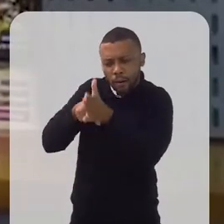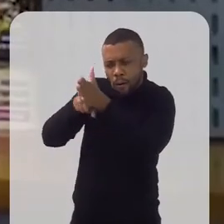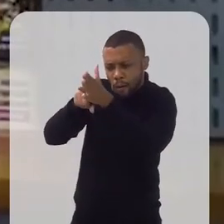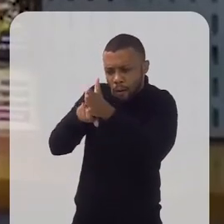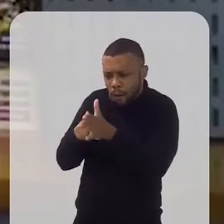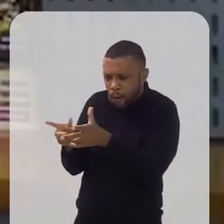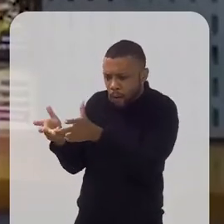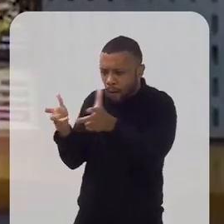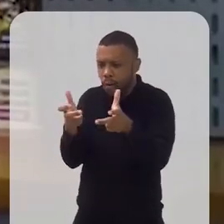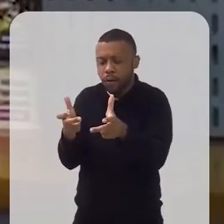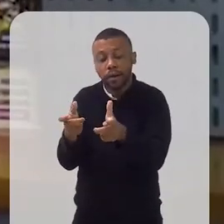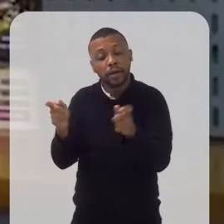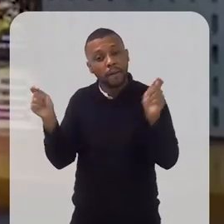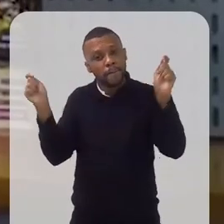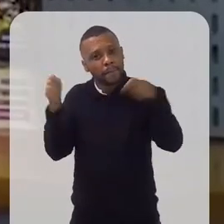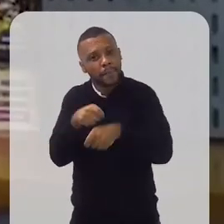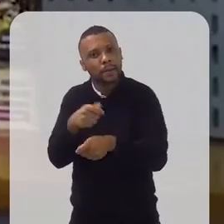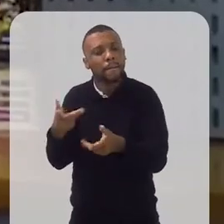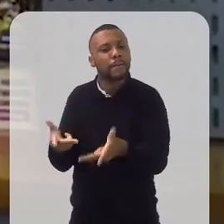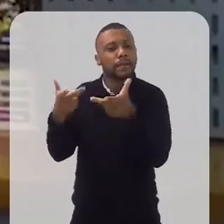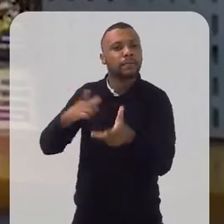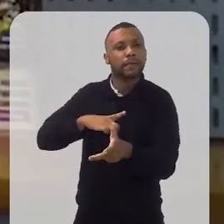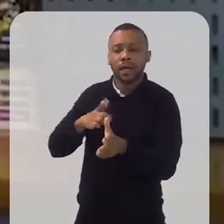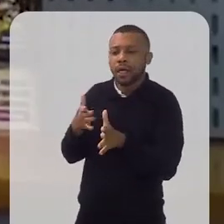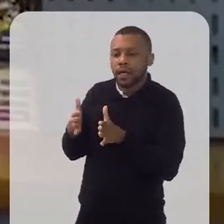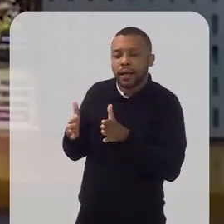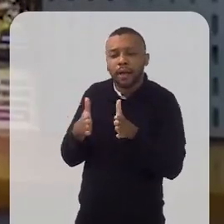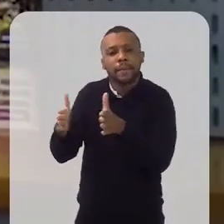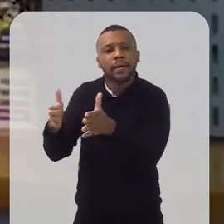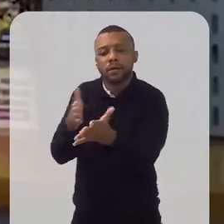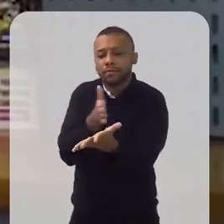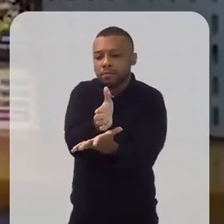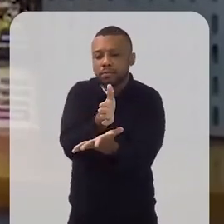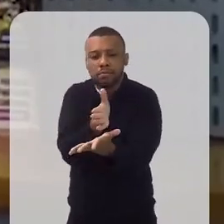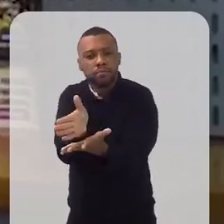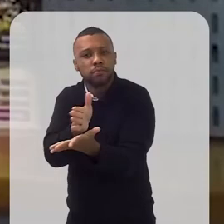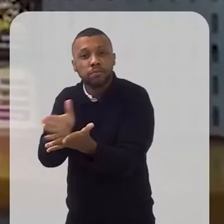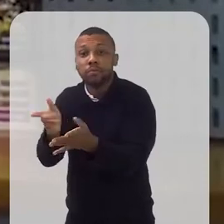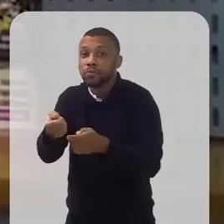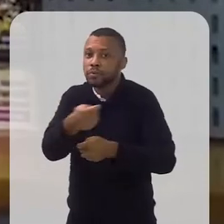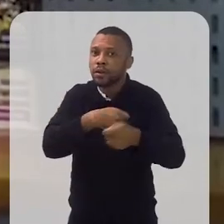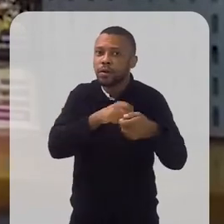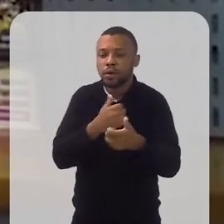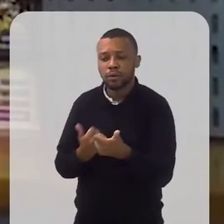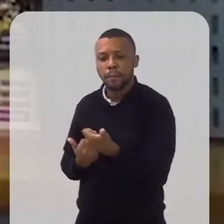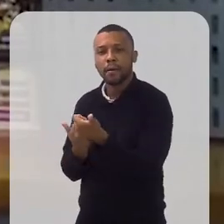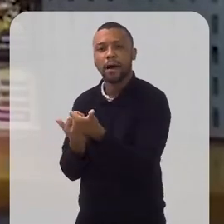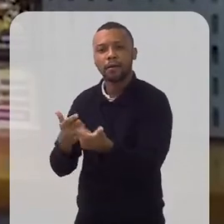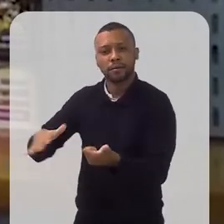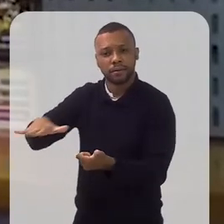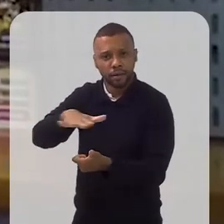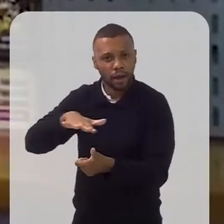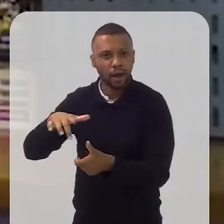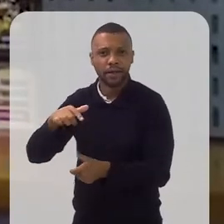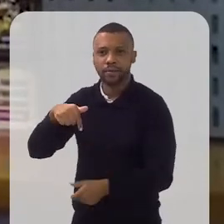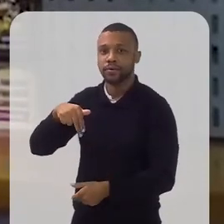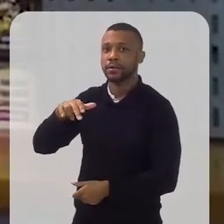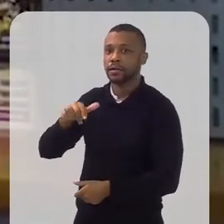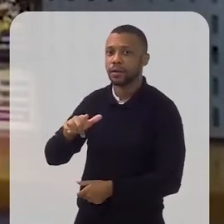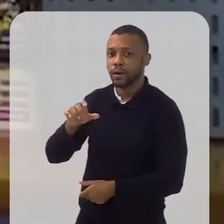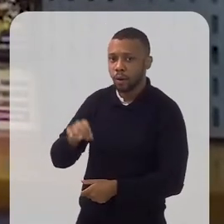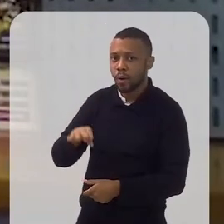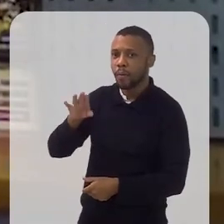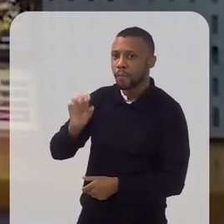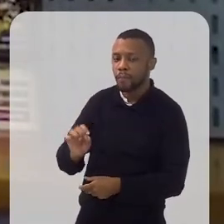E o que a gente conseguiu ver é que tem caminhos para isso. Os negócios criados e apoiados nesses quilombos e nas colônias de pescadores